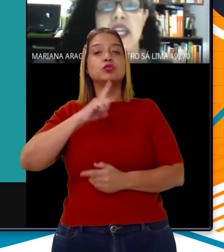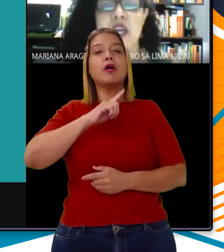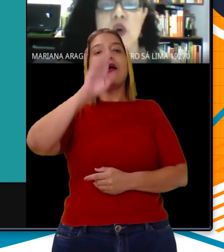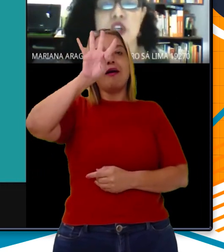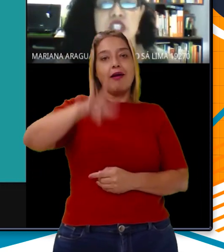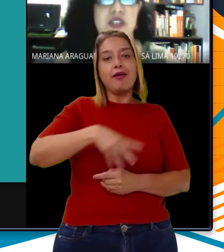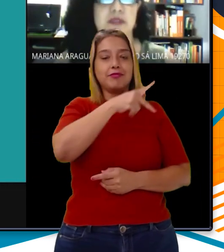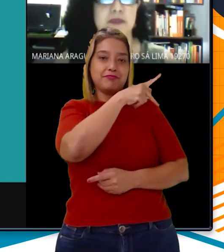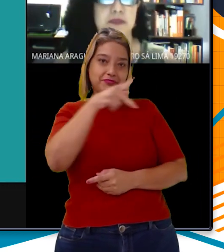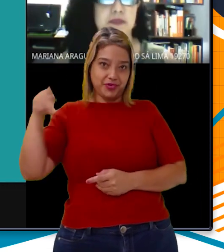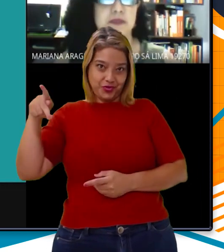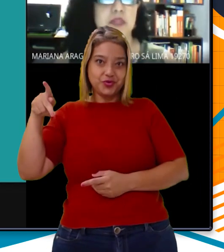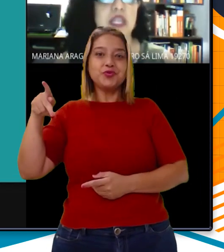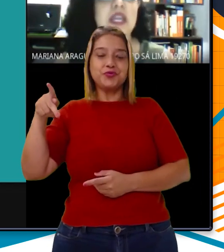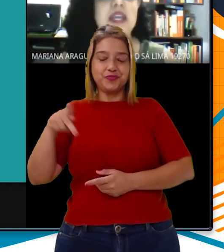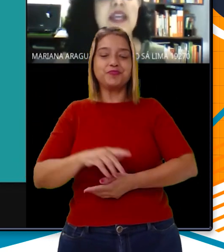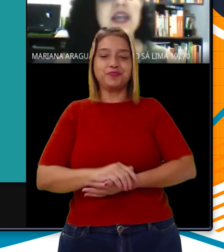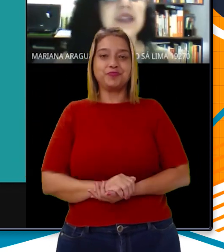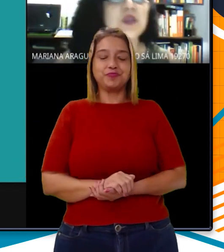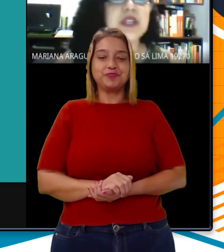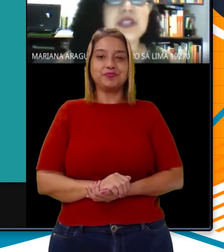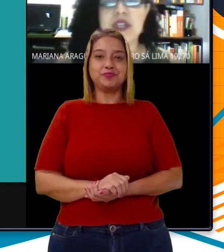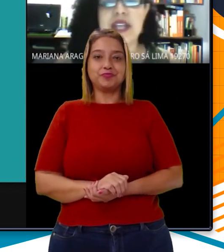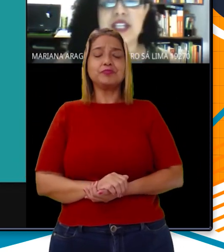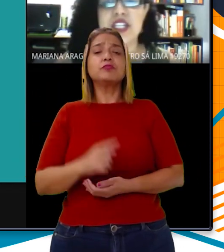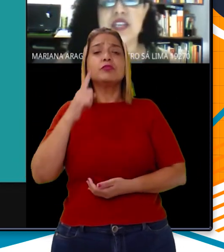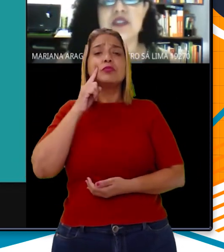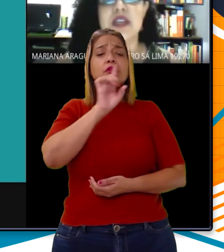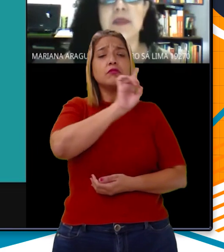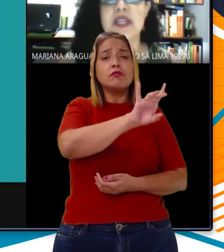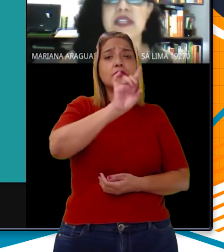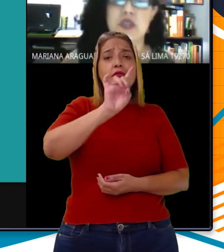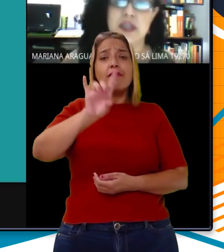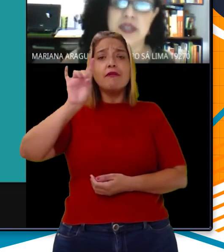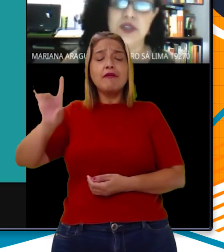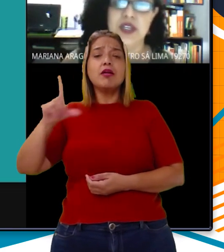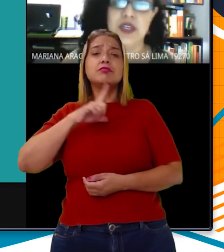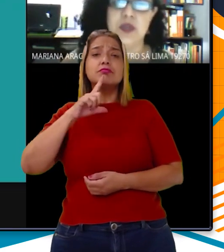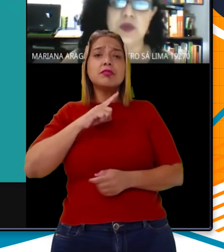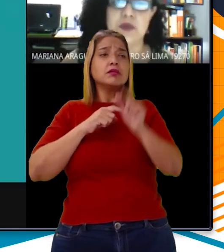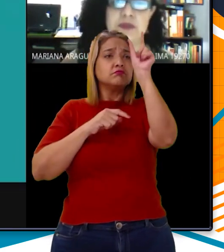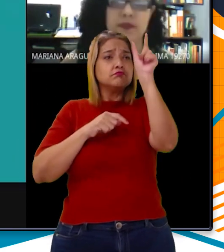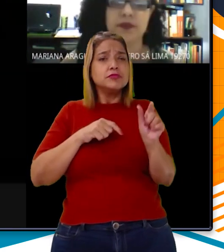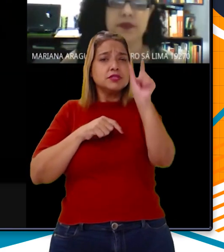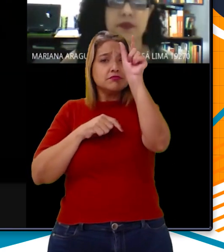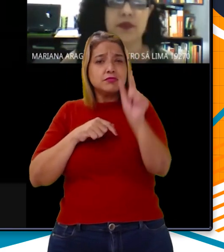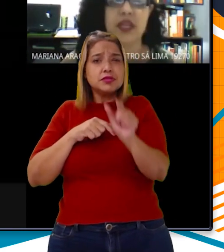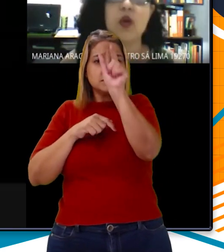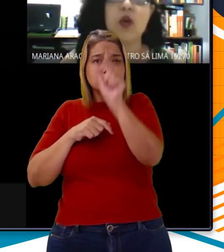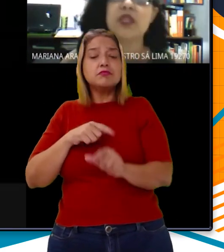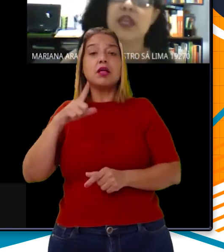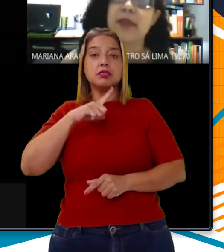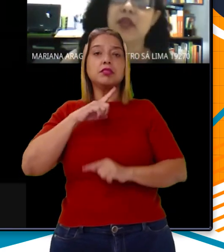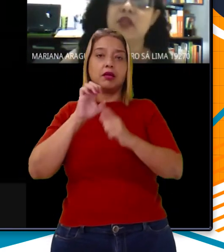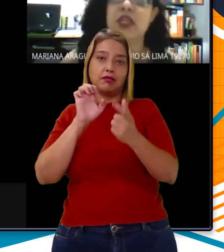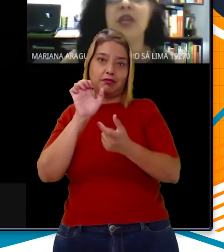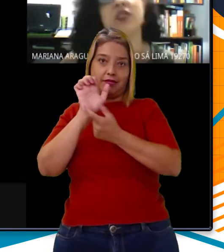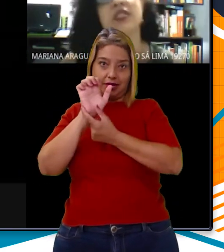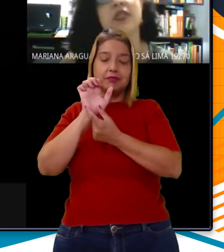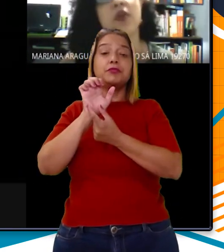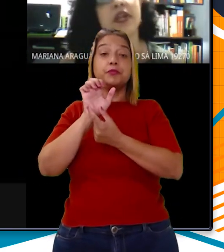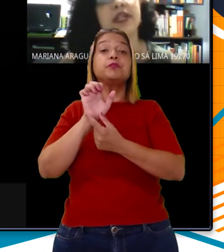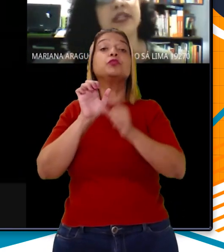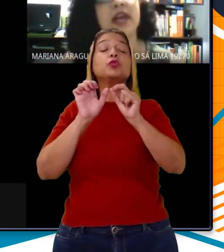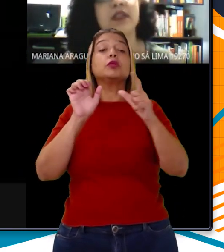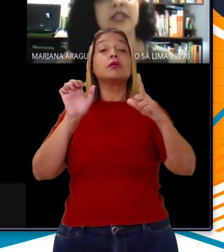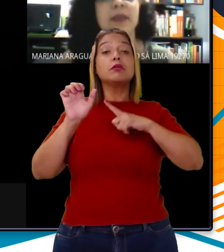periódica. Cada um desses quadradinhos representa o elemento químico. Os elementos químicos